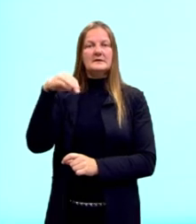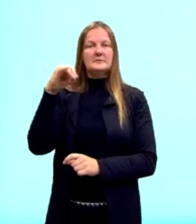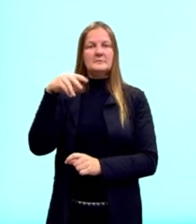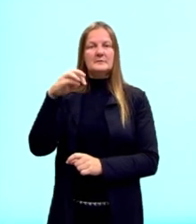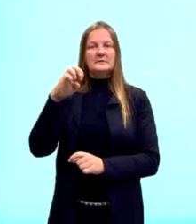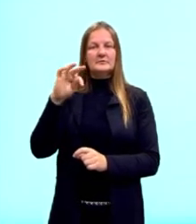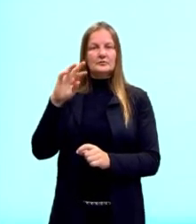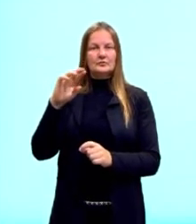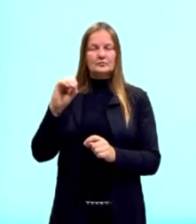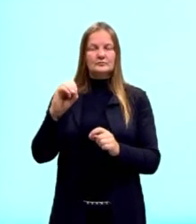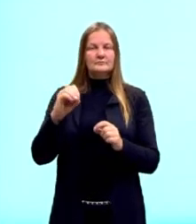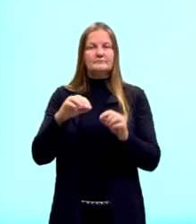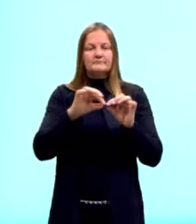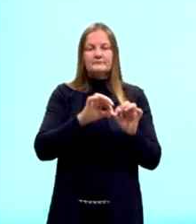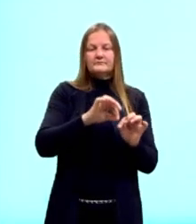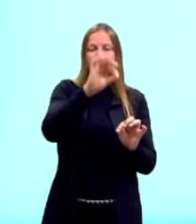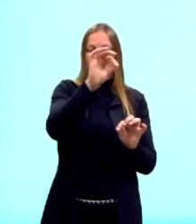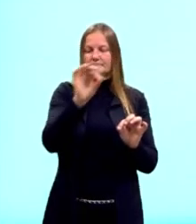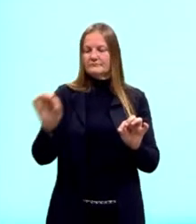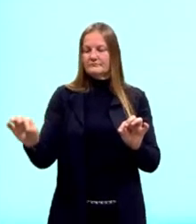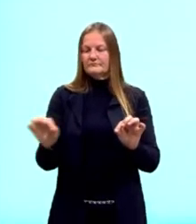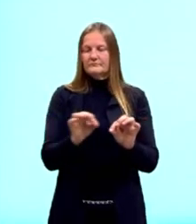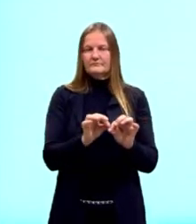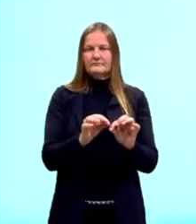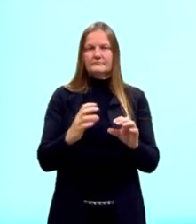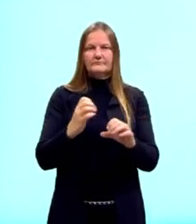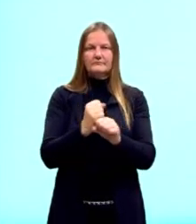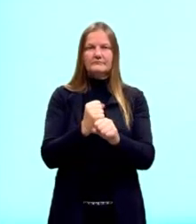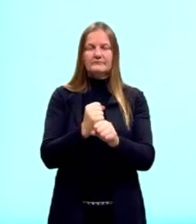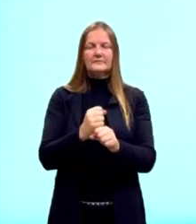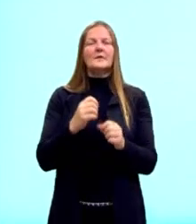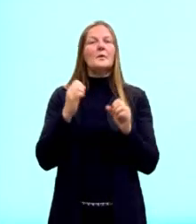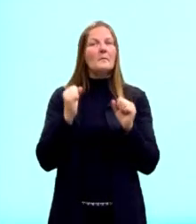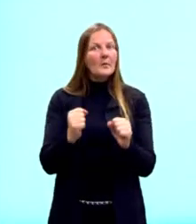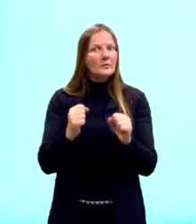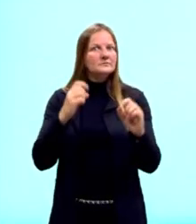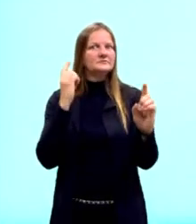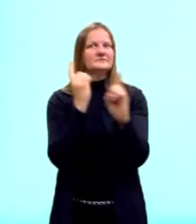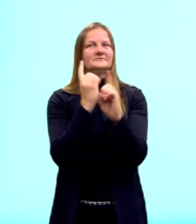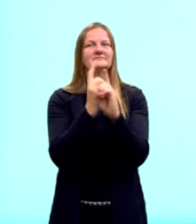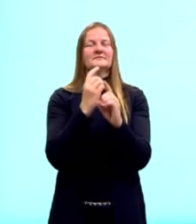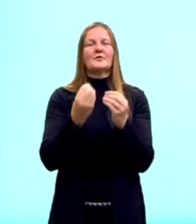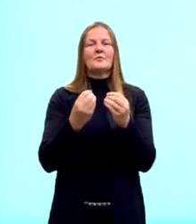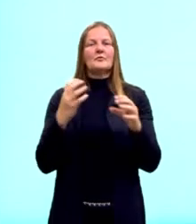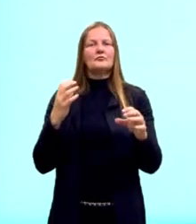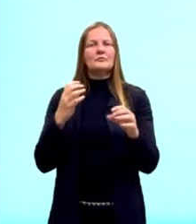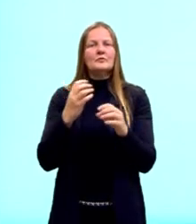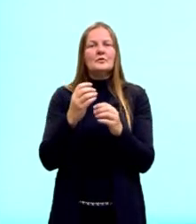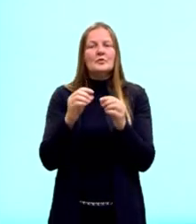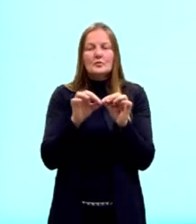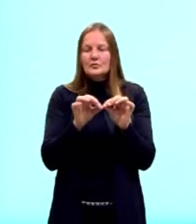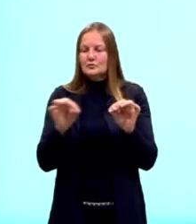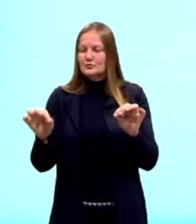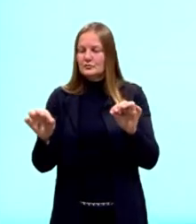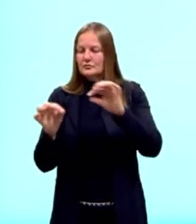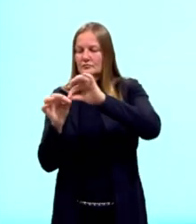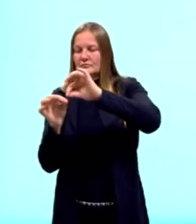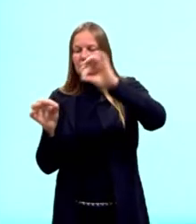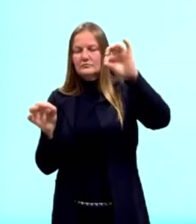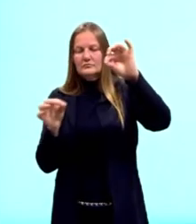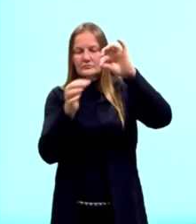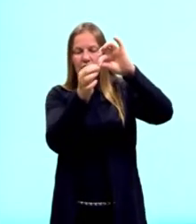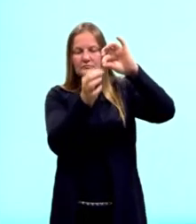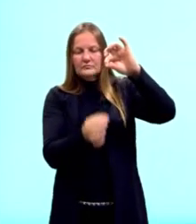comprimento ao redor da figura. Podemos encontrar o perímetro adicionando o comprimento de todos os lados.